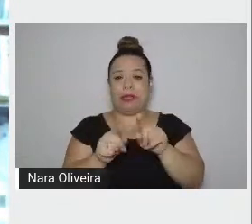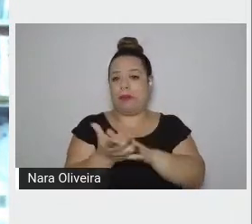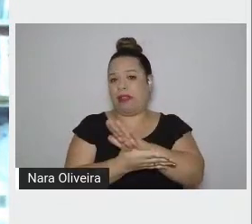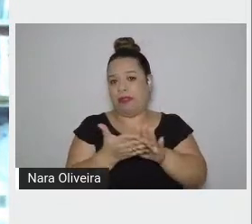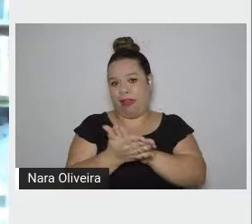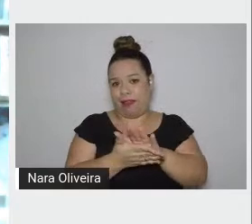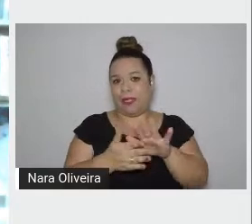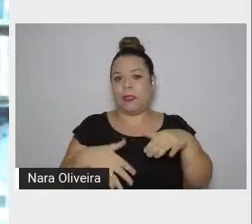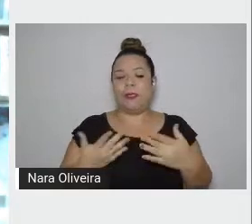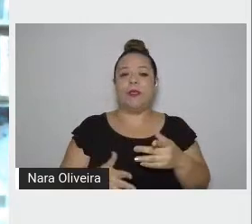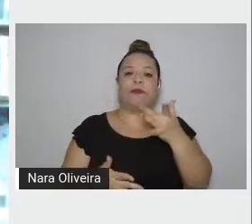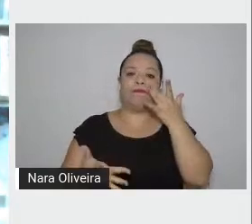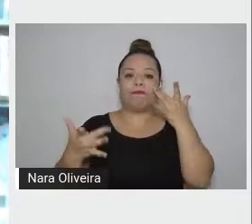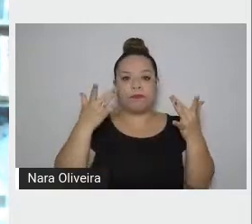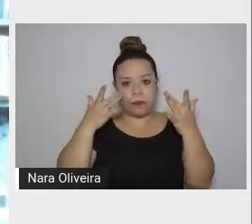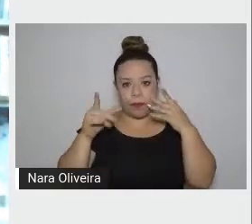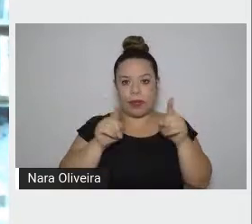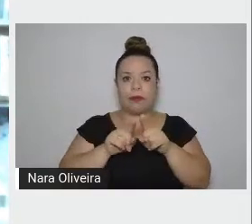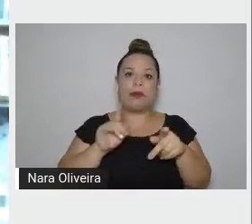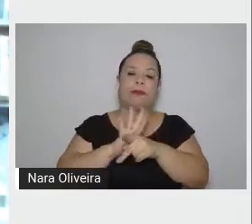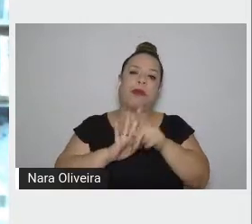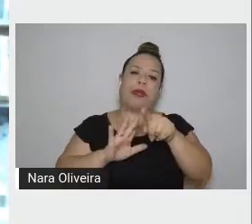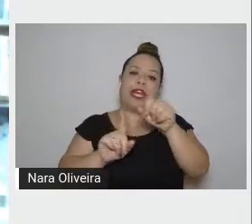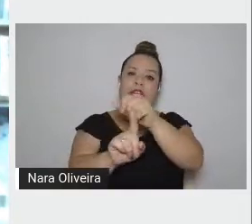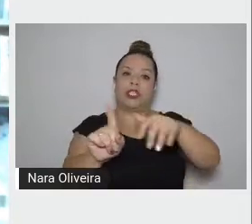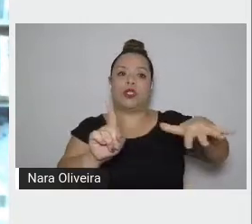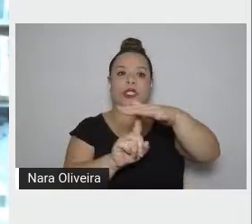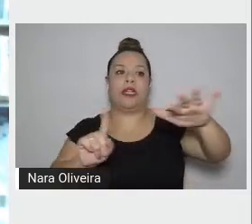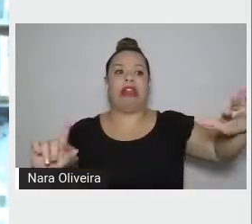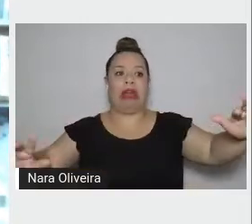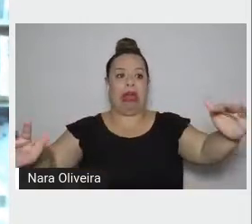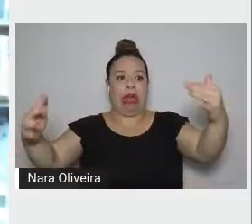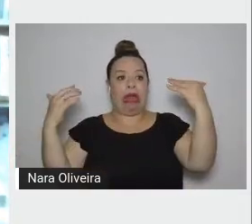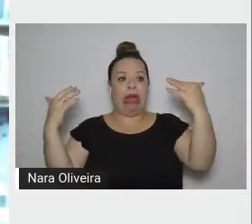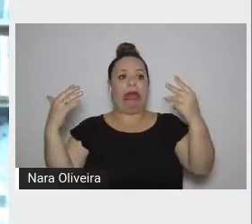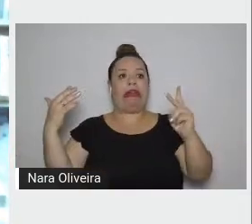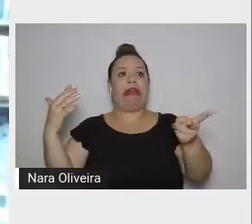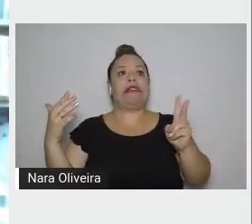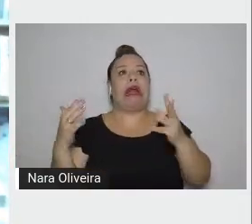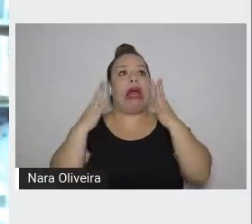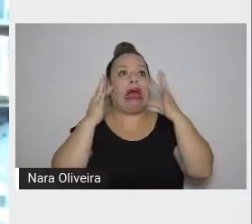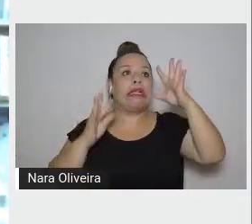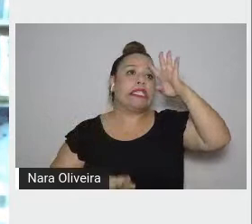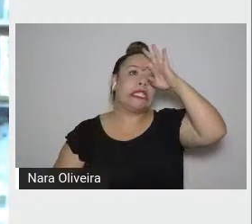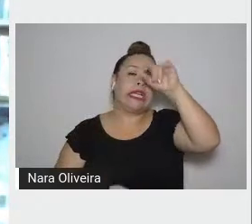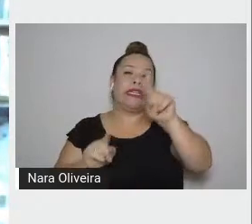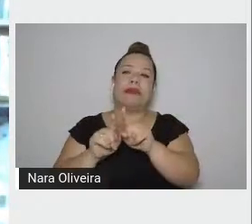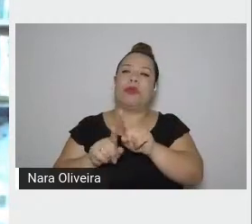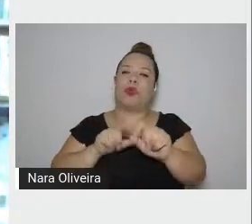à sociedade do espetáculo e à proliferação de imagens enganosas.